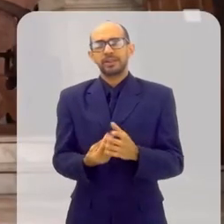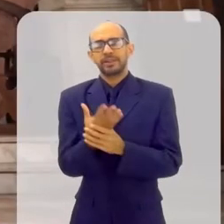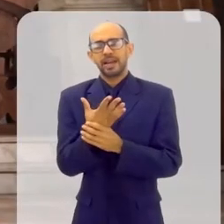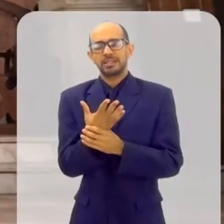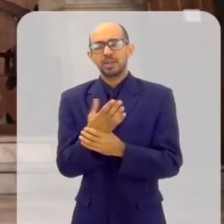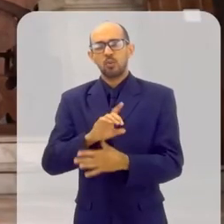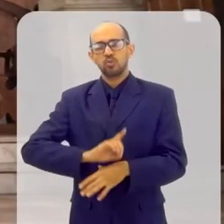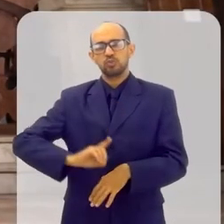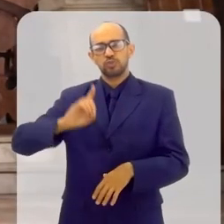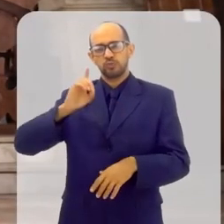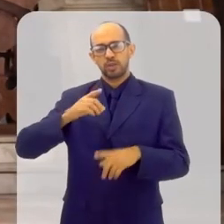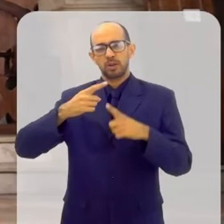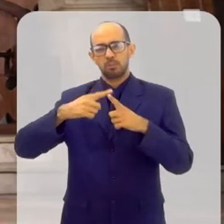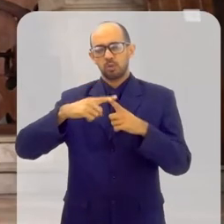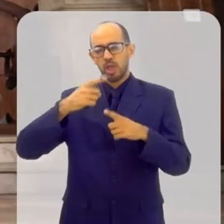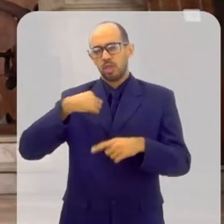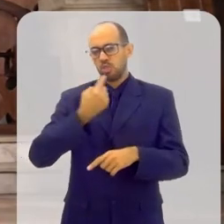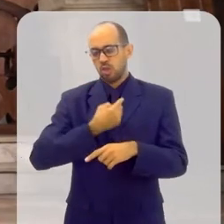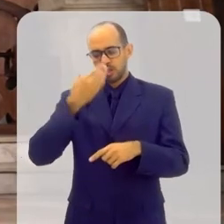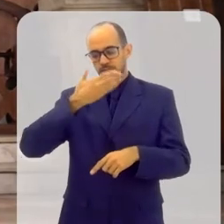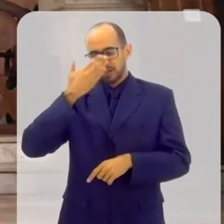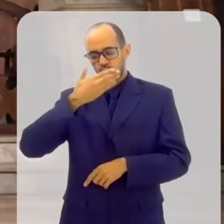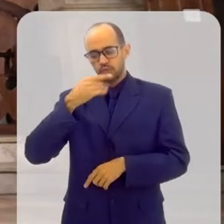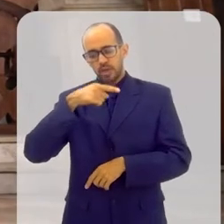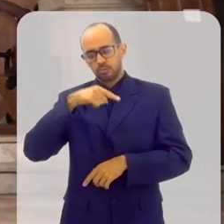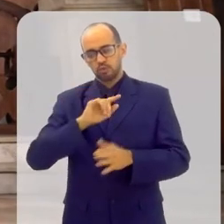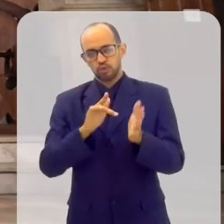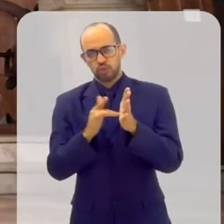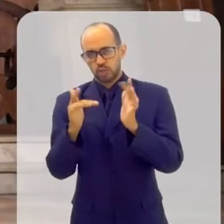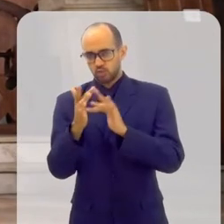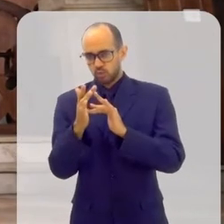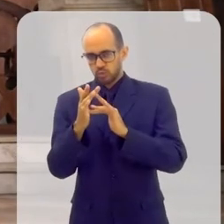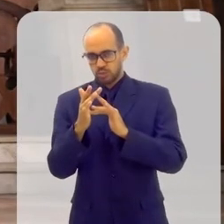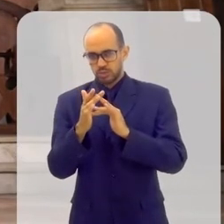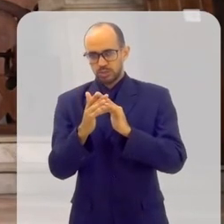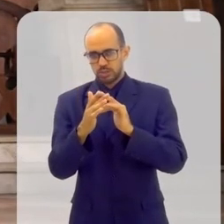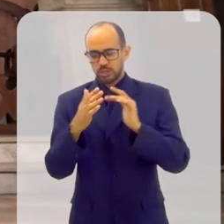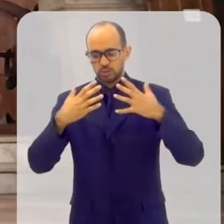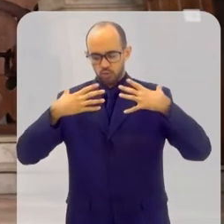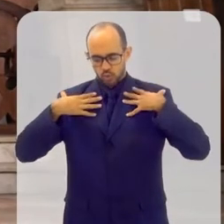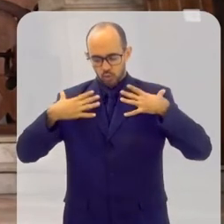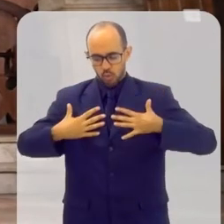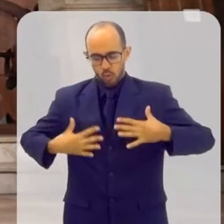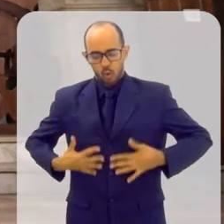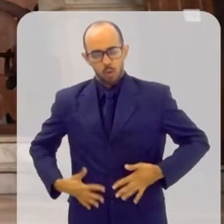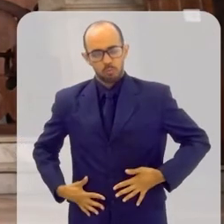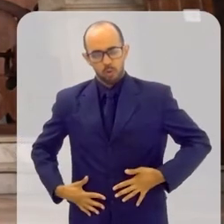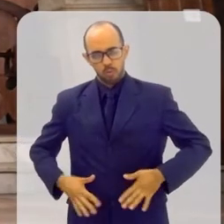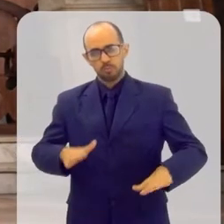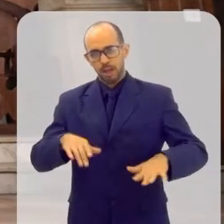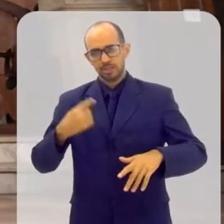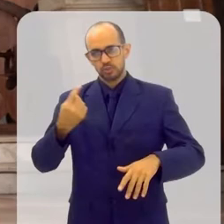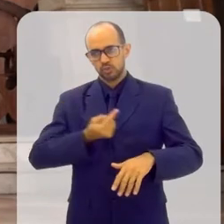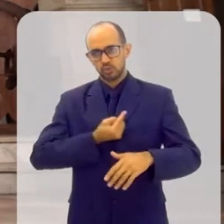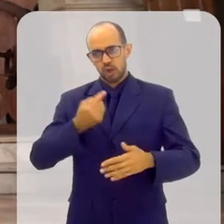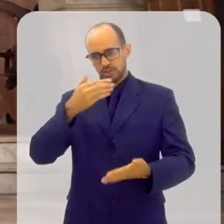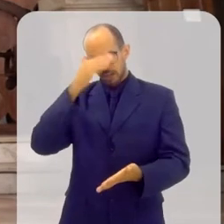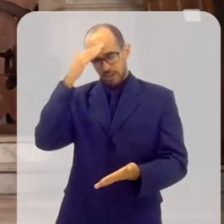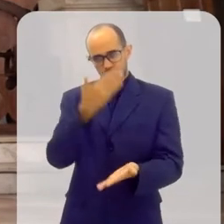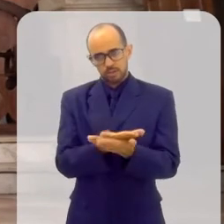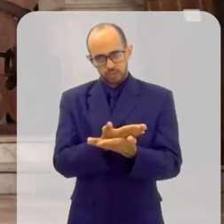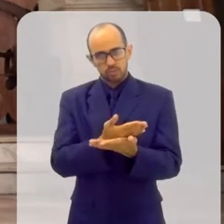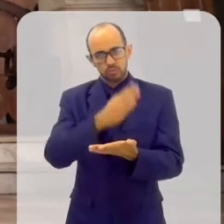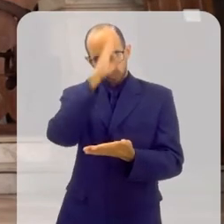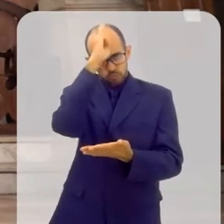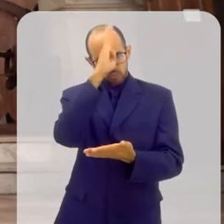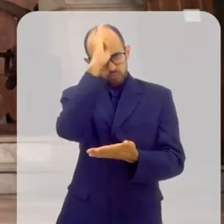Porque nós não vemos Jesus com braços e pernas, mas é verdadeiramente, assim cremos os católicos,